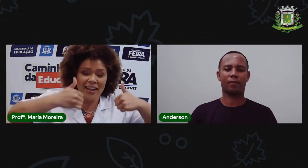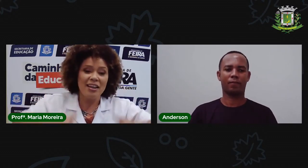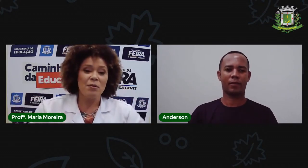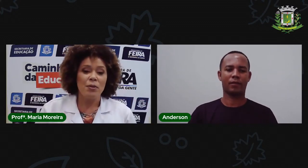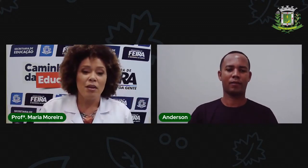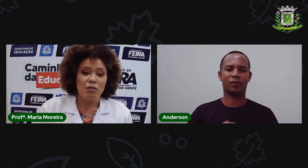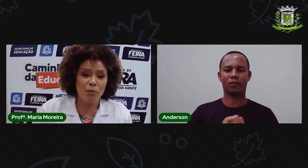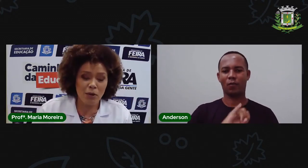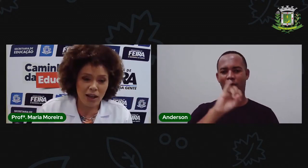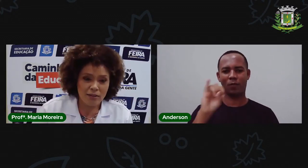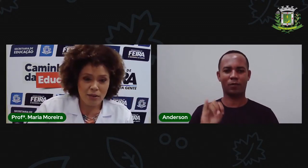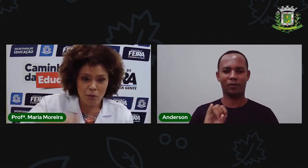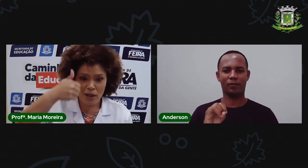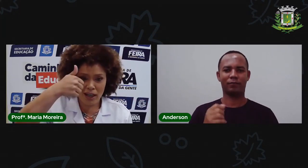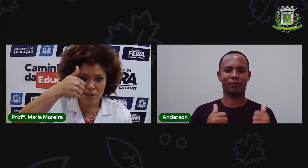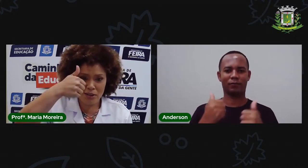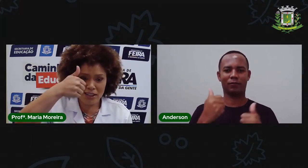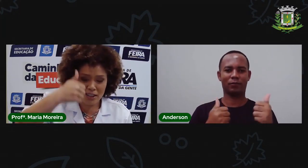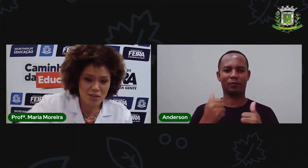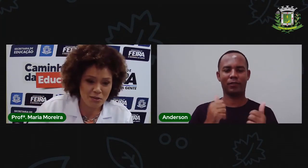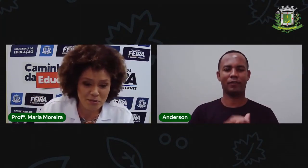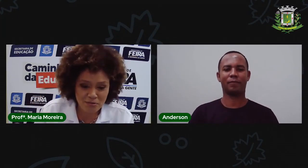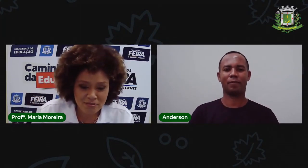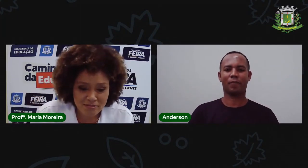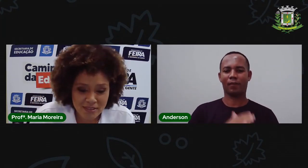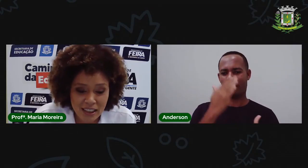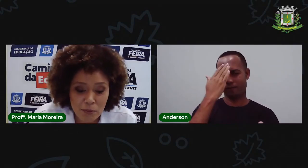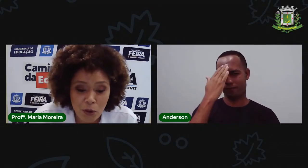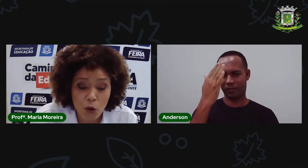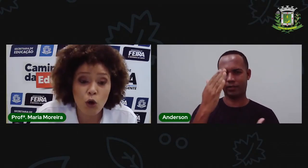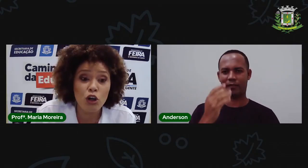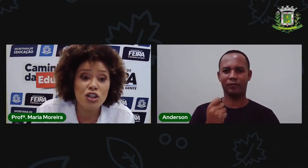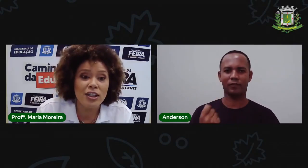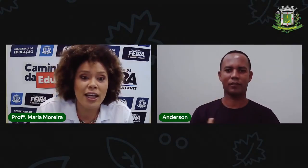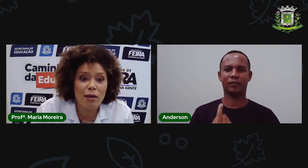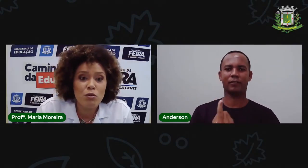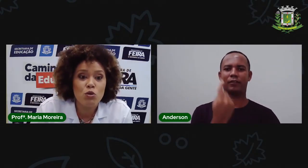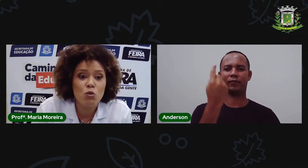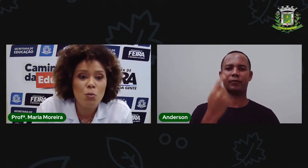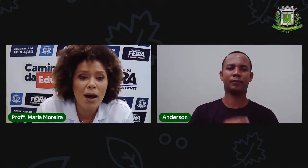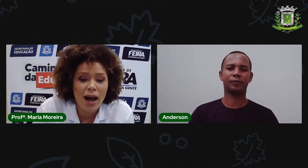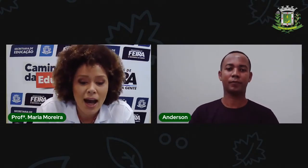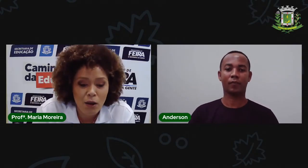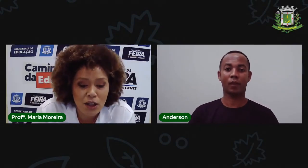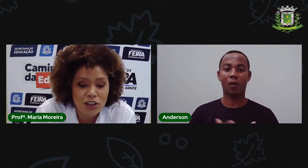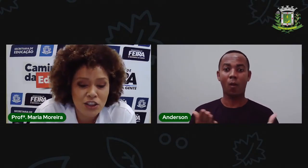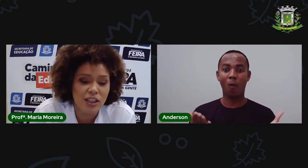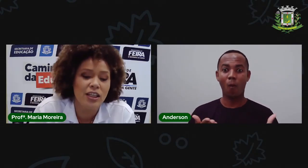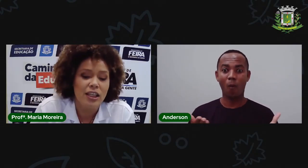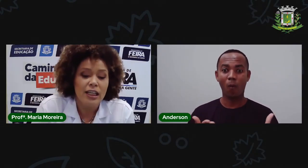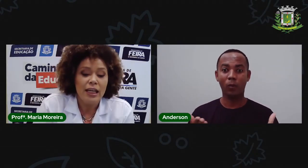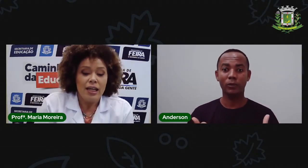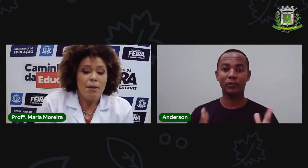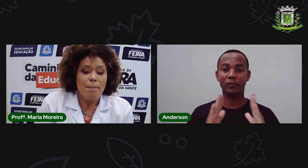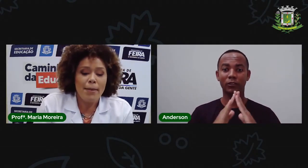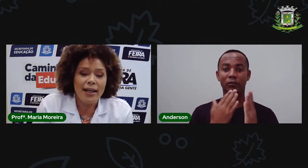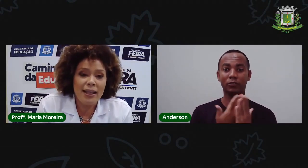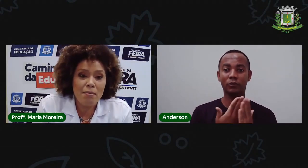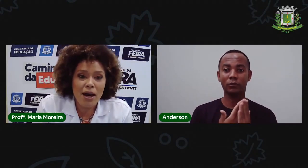tudo bem? Vamos lá, obrigado Anderson. Bom, hoje teremos uma aula de